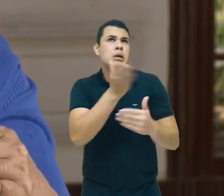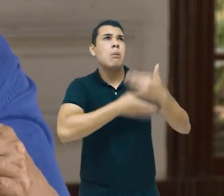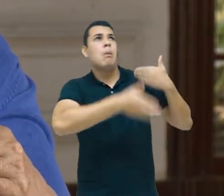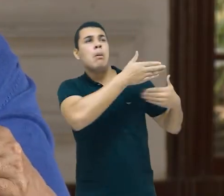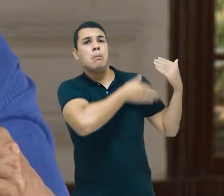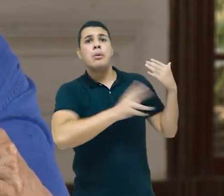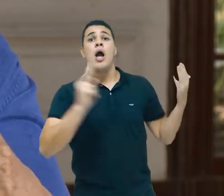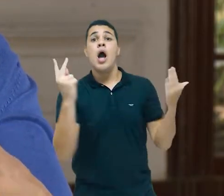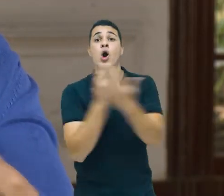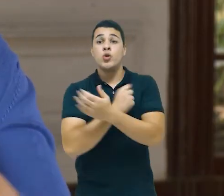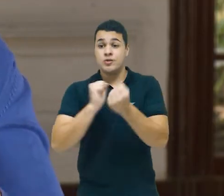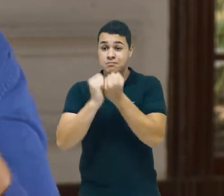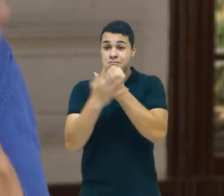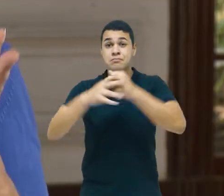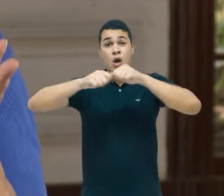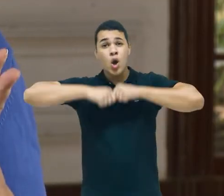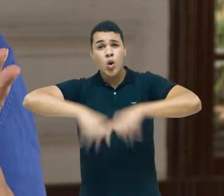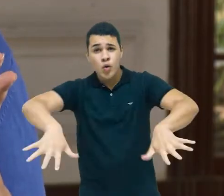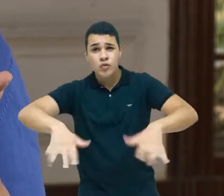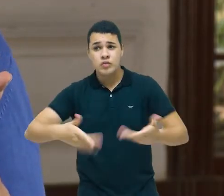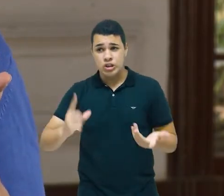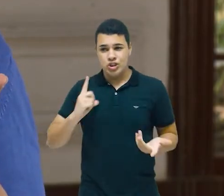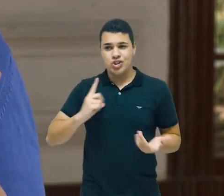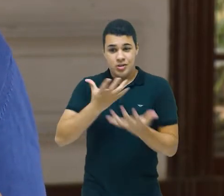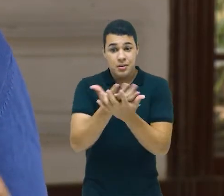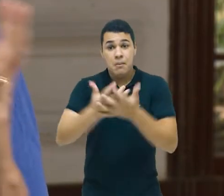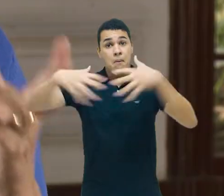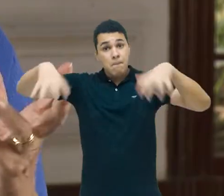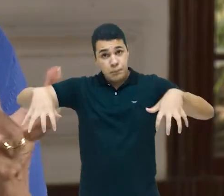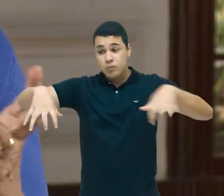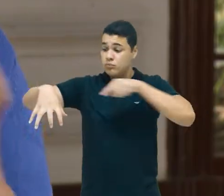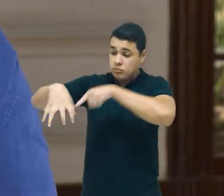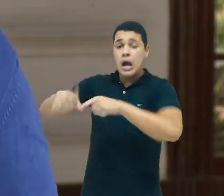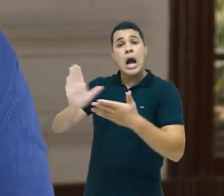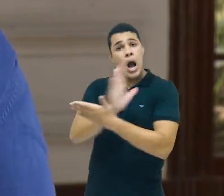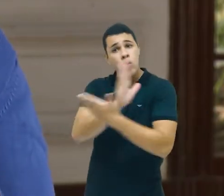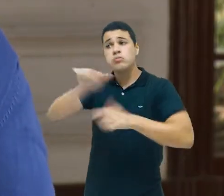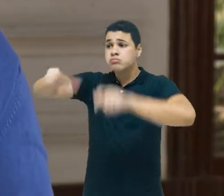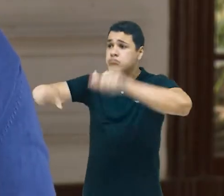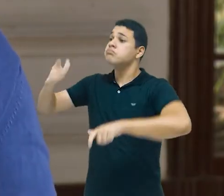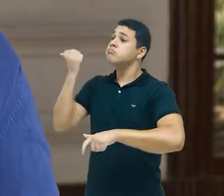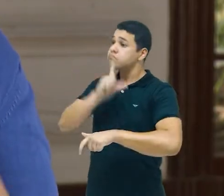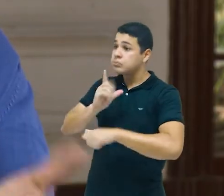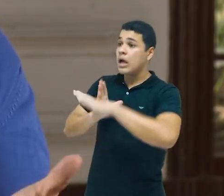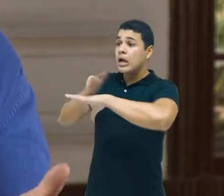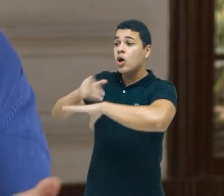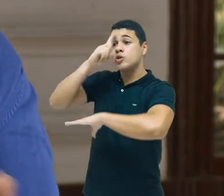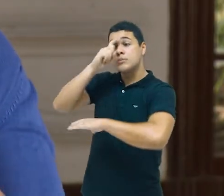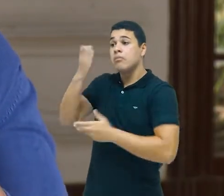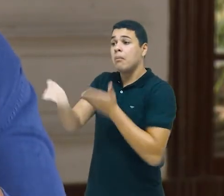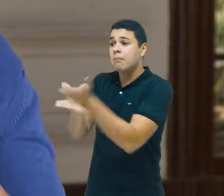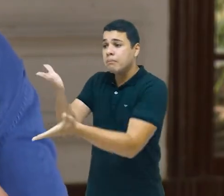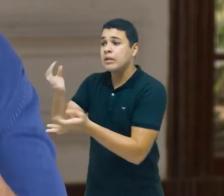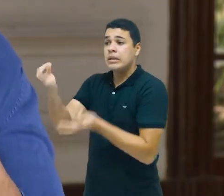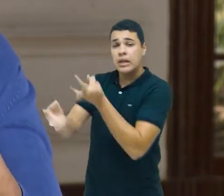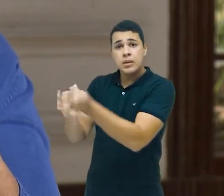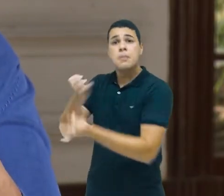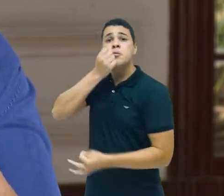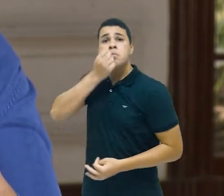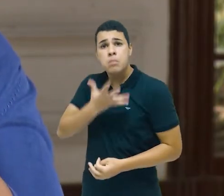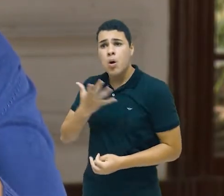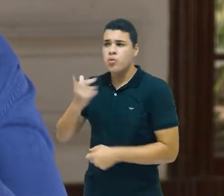epidemia de Covid estivesse ocorrendo, haveria uma discriminação de pacientes. Alguns pacientes teriam acesso, conseguiriam realizar